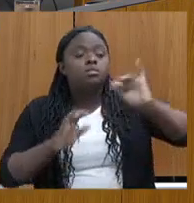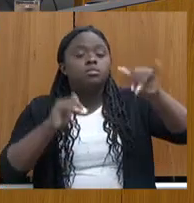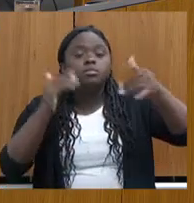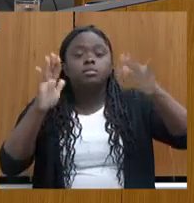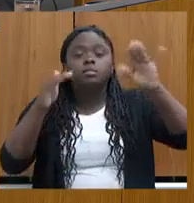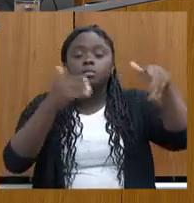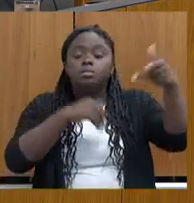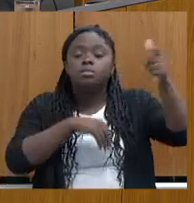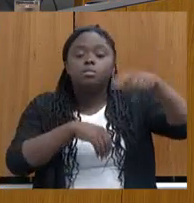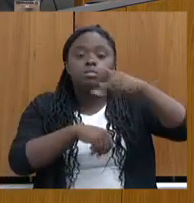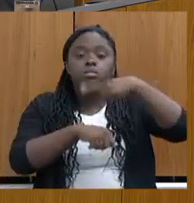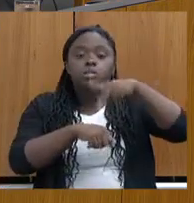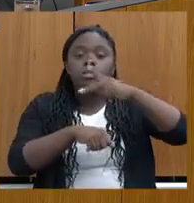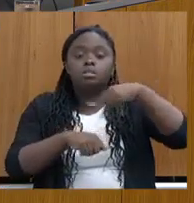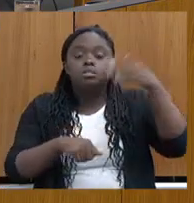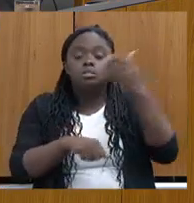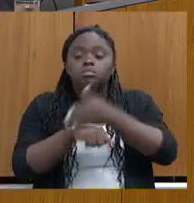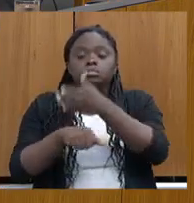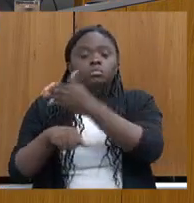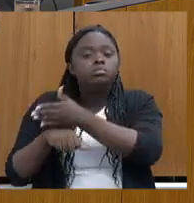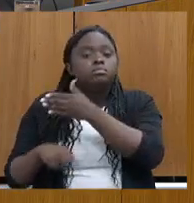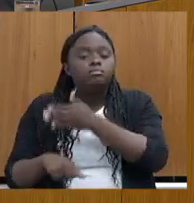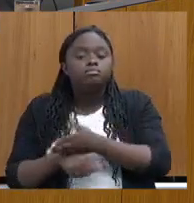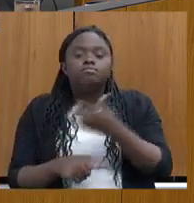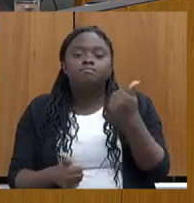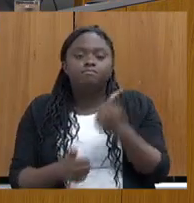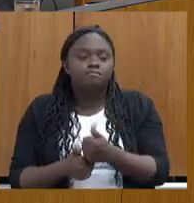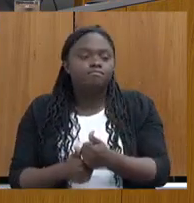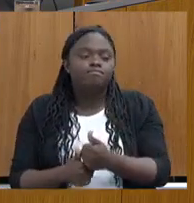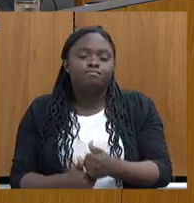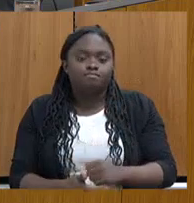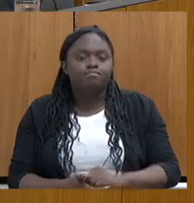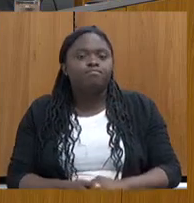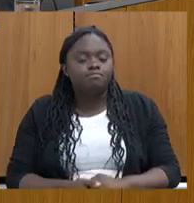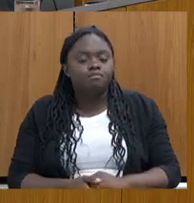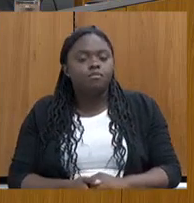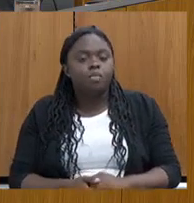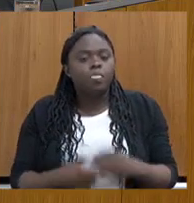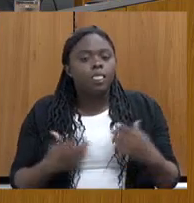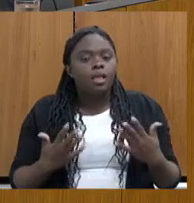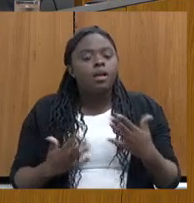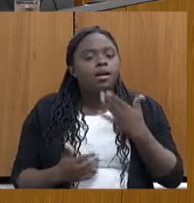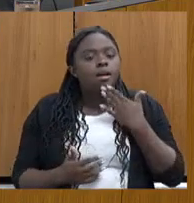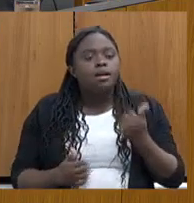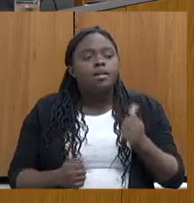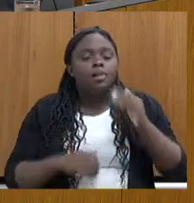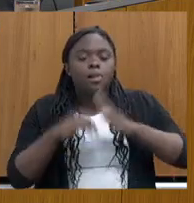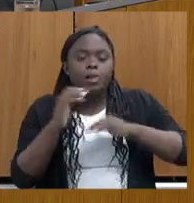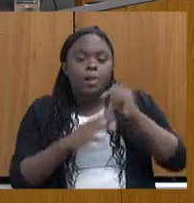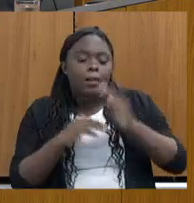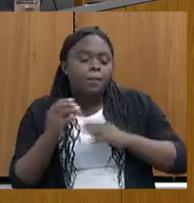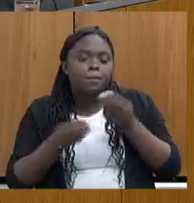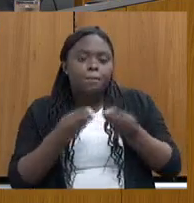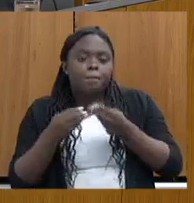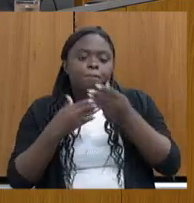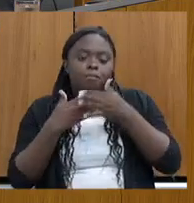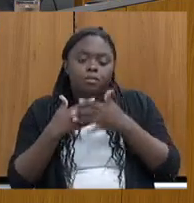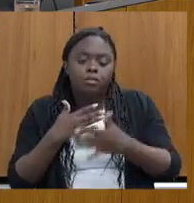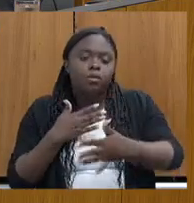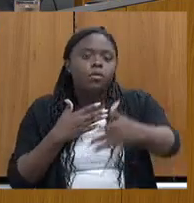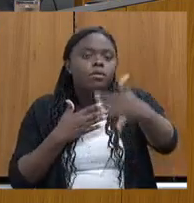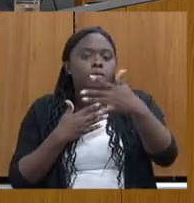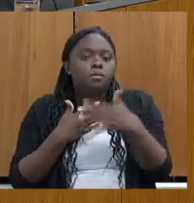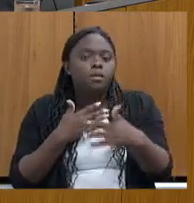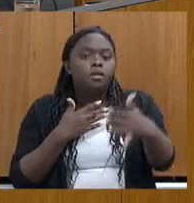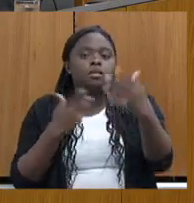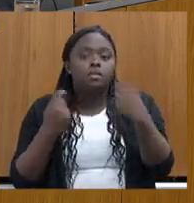de outros estados, para ocupar essas mão de obras. E isso é qualificação profissional, é uma coisa de longo prazo. gente